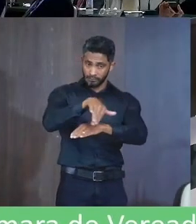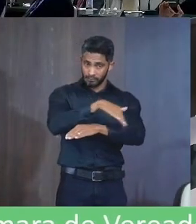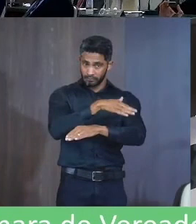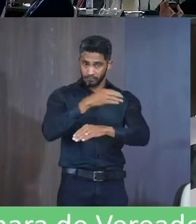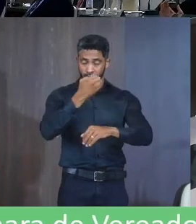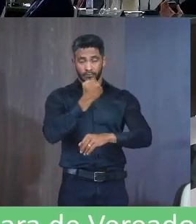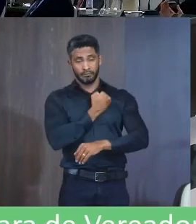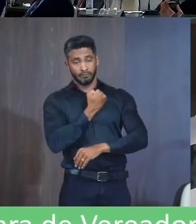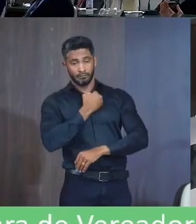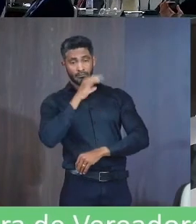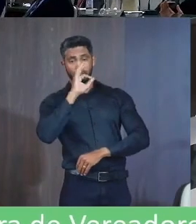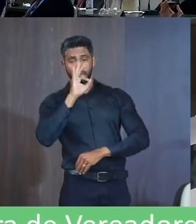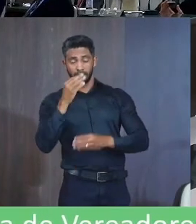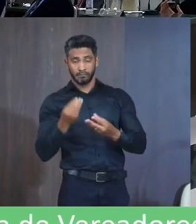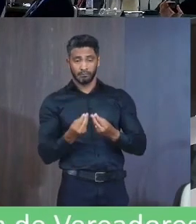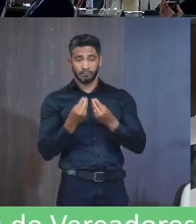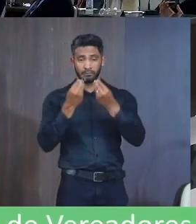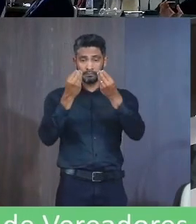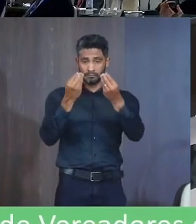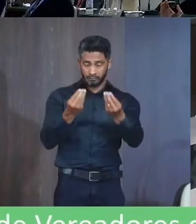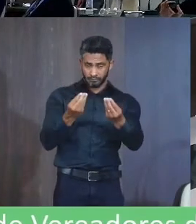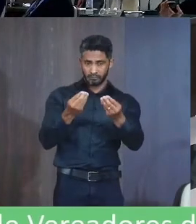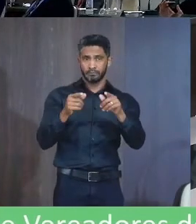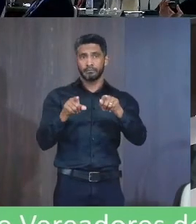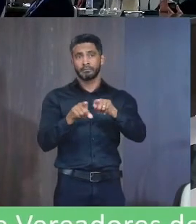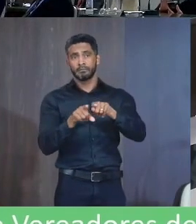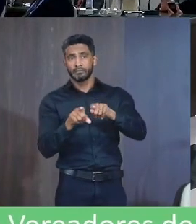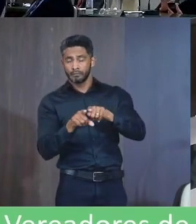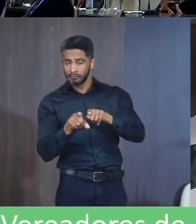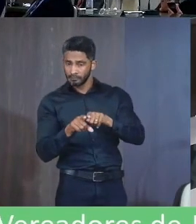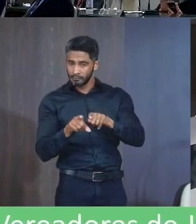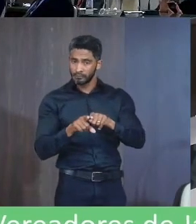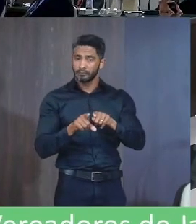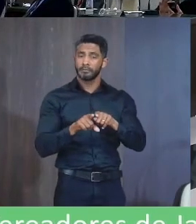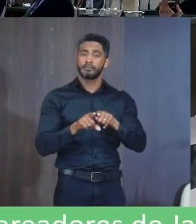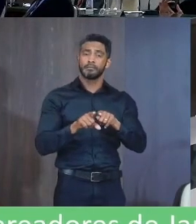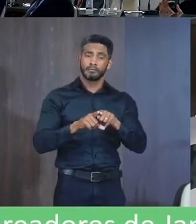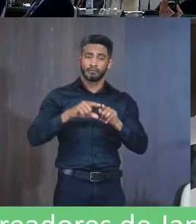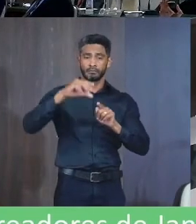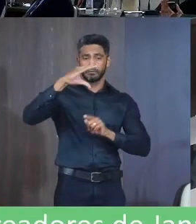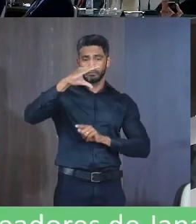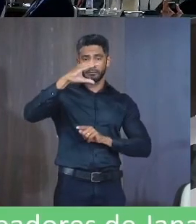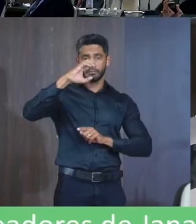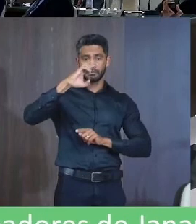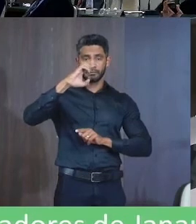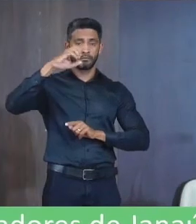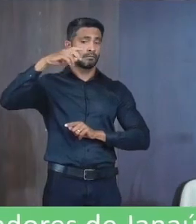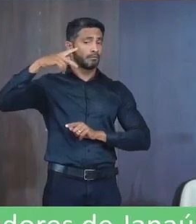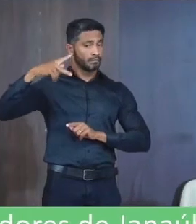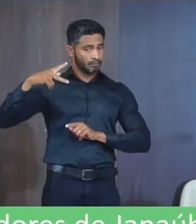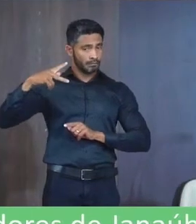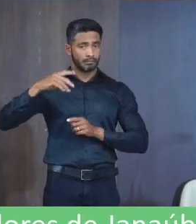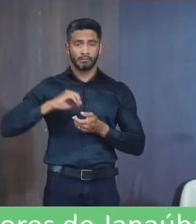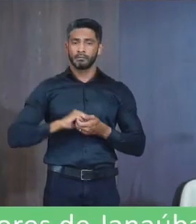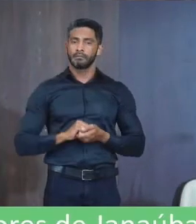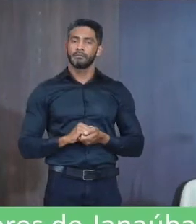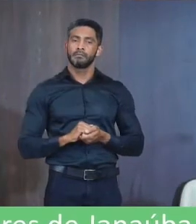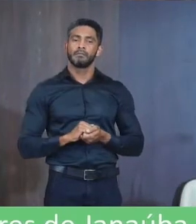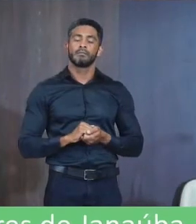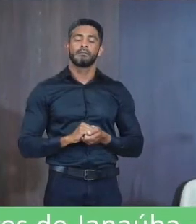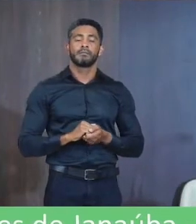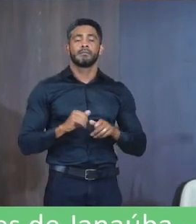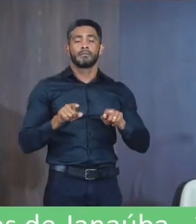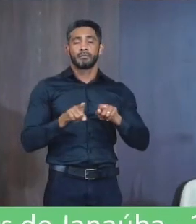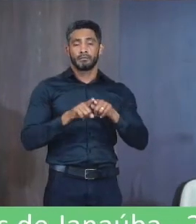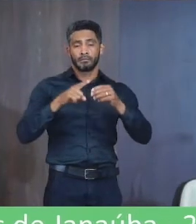objeto postal Com o correspondente Código de endereçamento Postal CEP O distrito